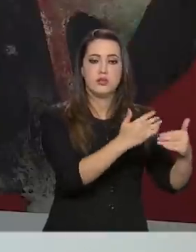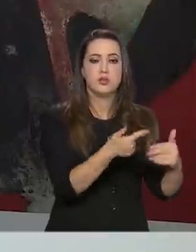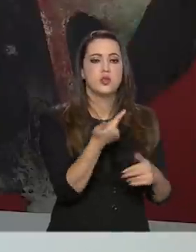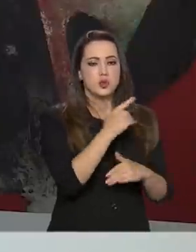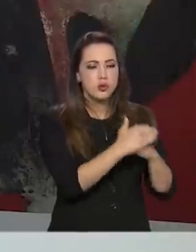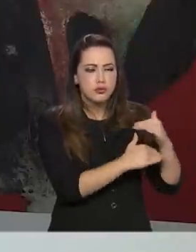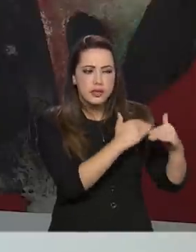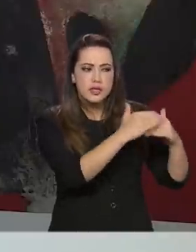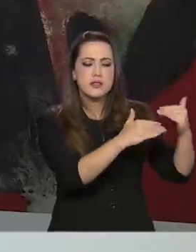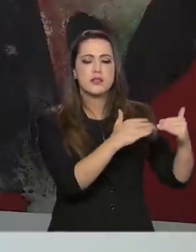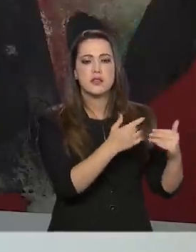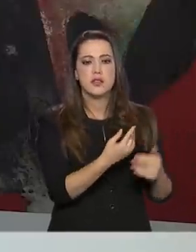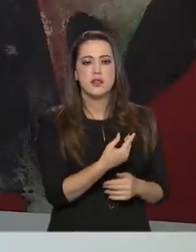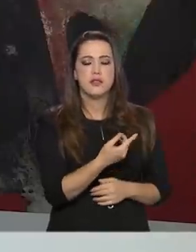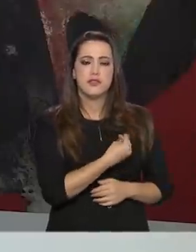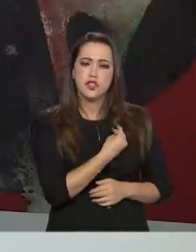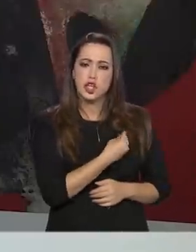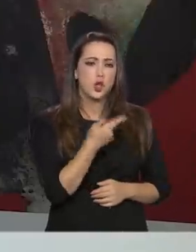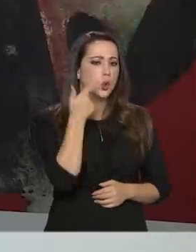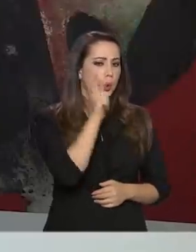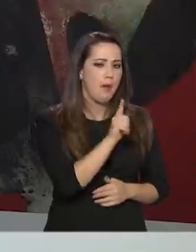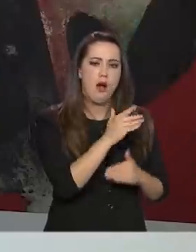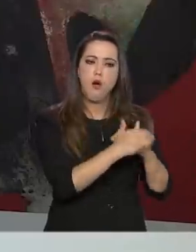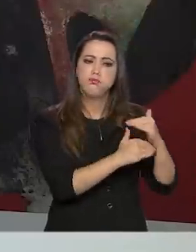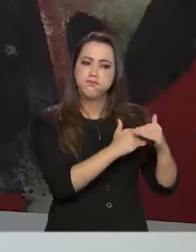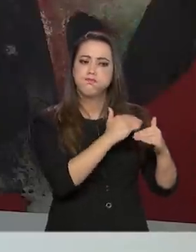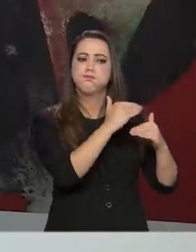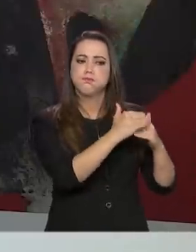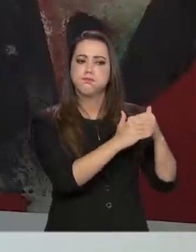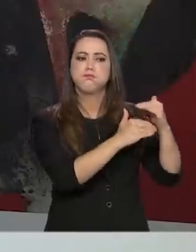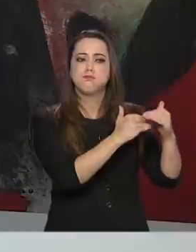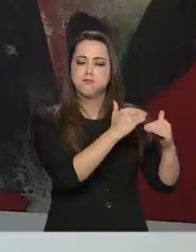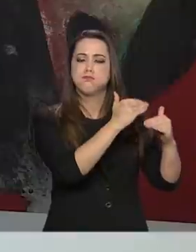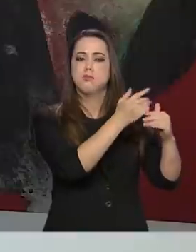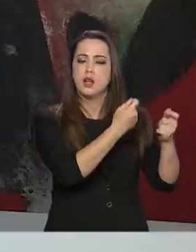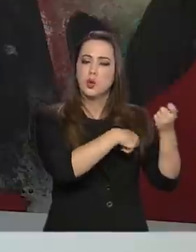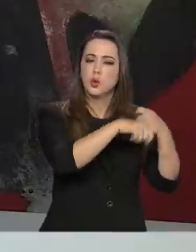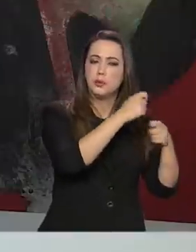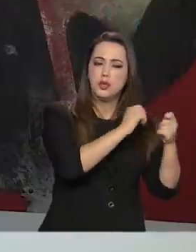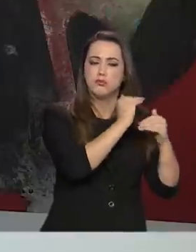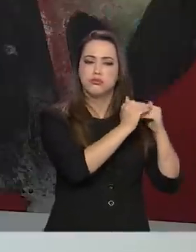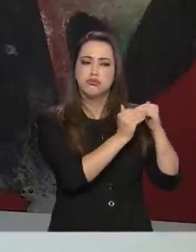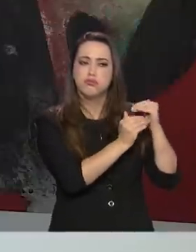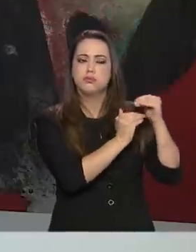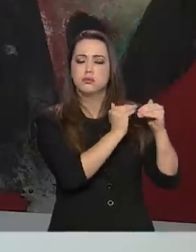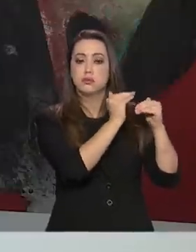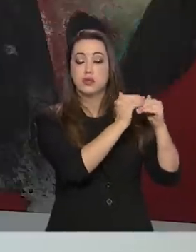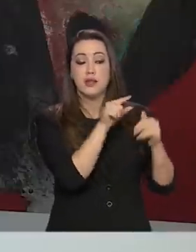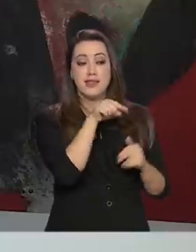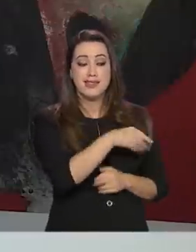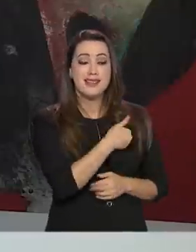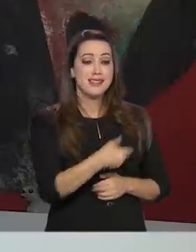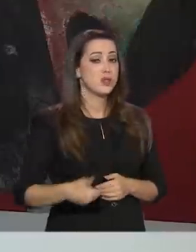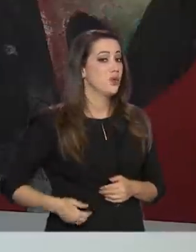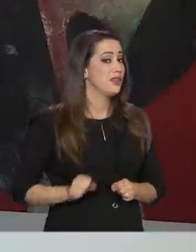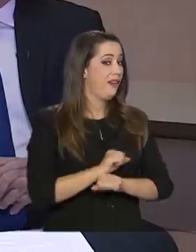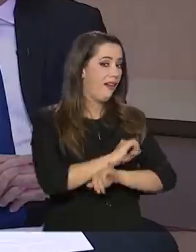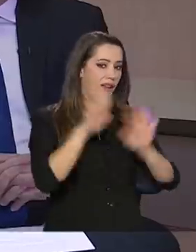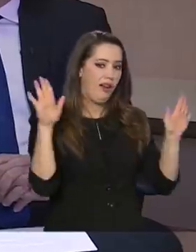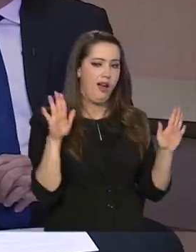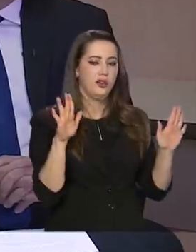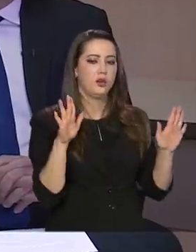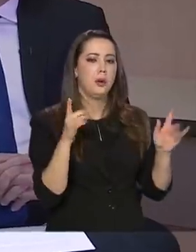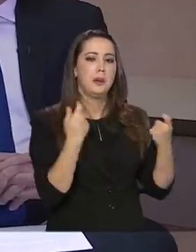crescer, vamos voltar à normalidade do crescimento econômico, da dinâmica econômica. E esse governo é bem claro. O crescimento econômico tem que vir